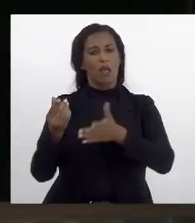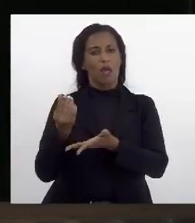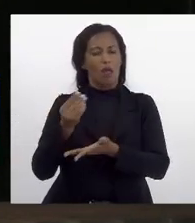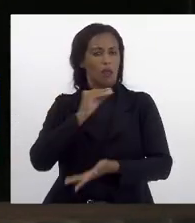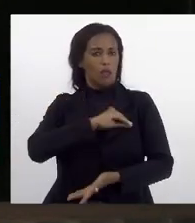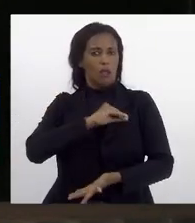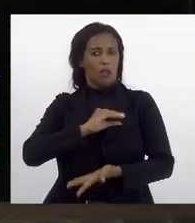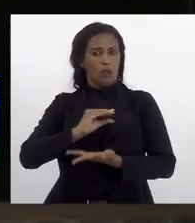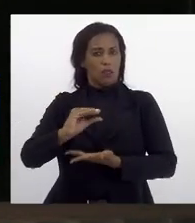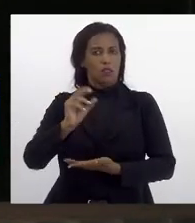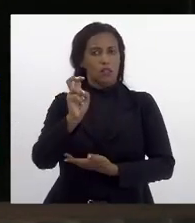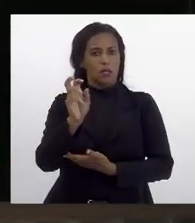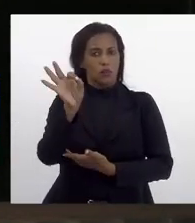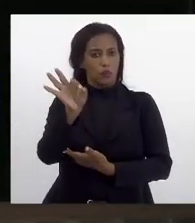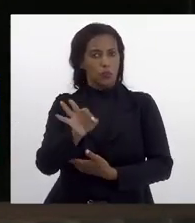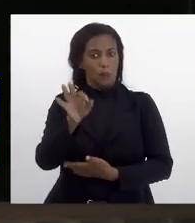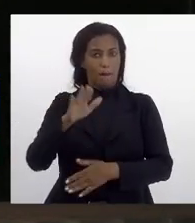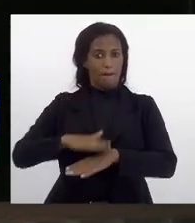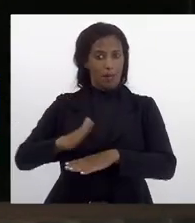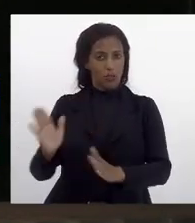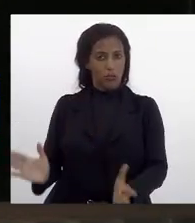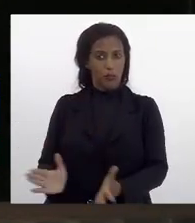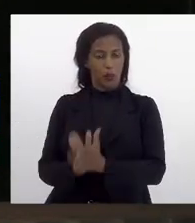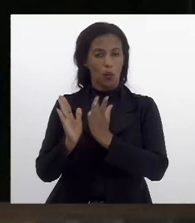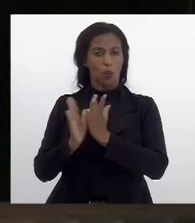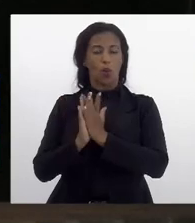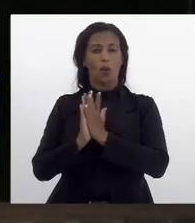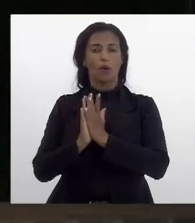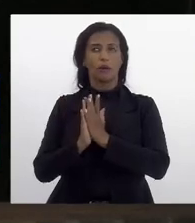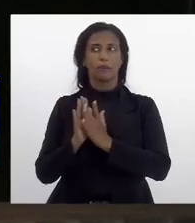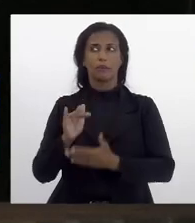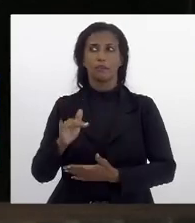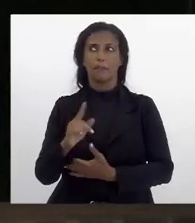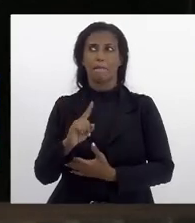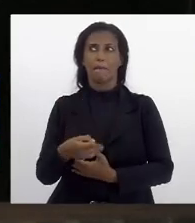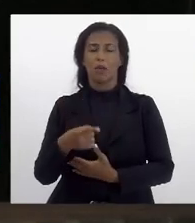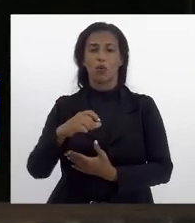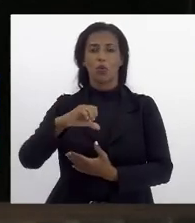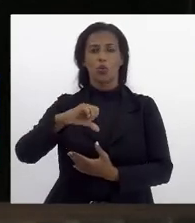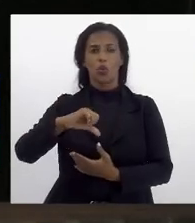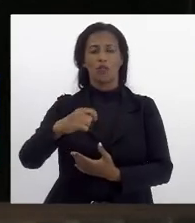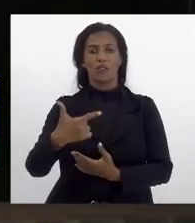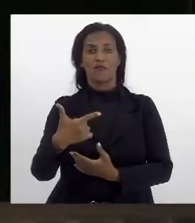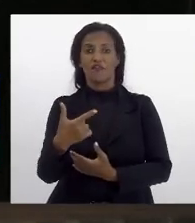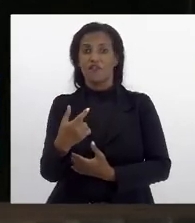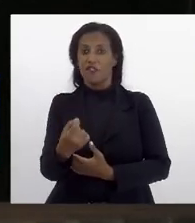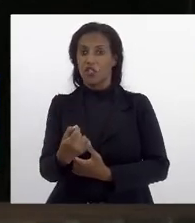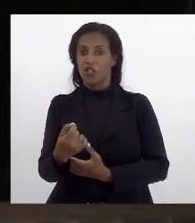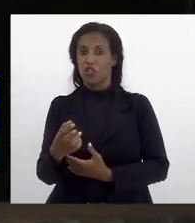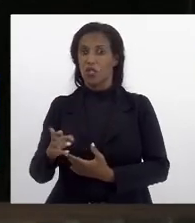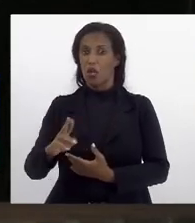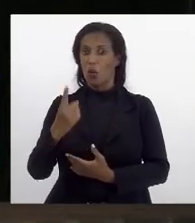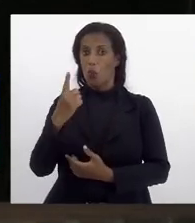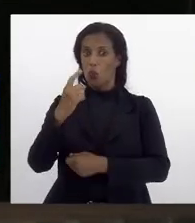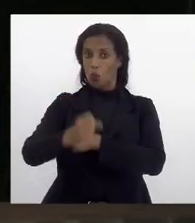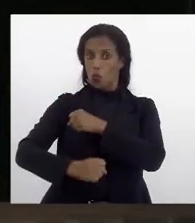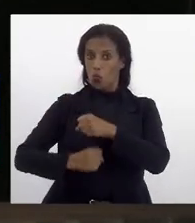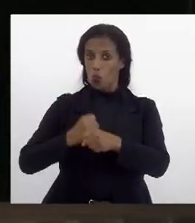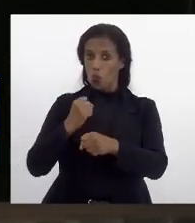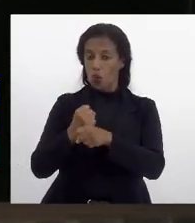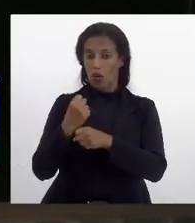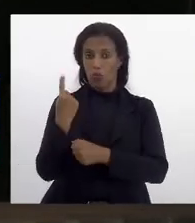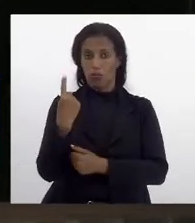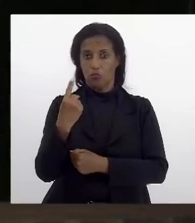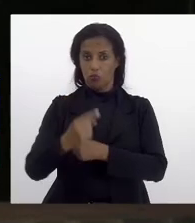anual dos 5% mais pobres é de 1920 por ano a renda